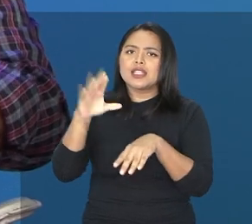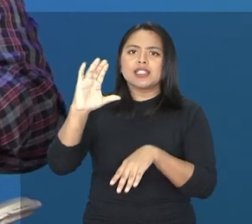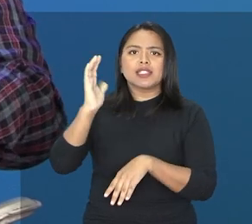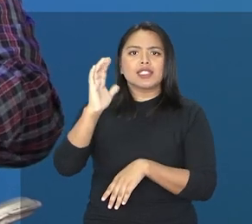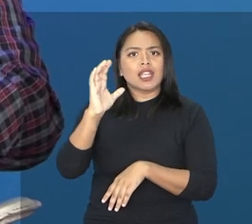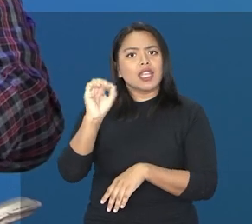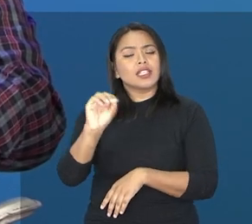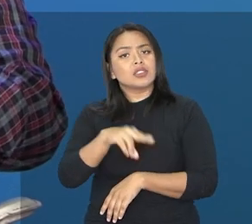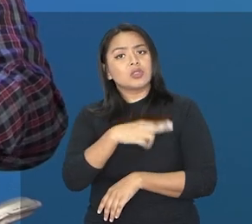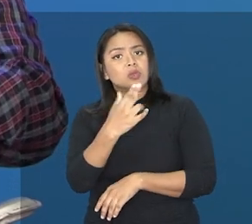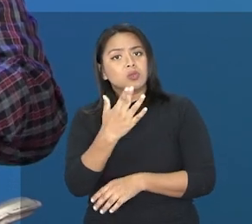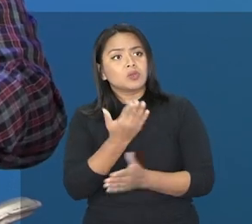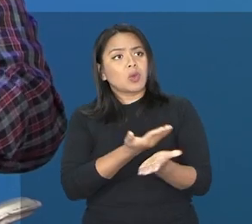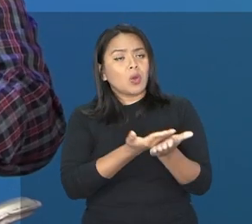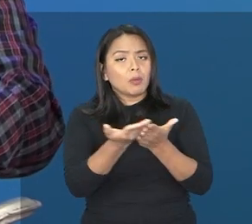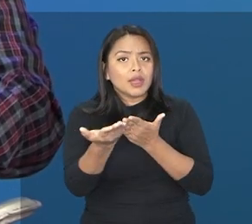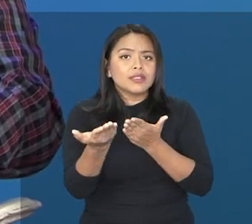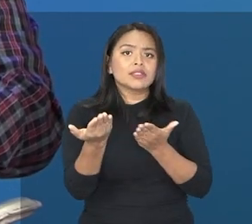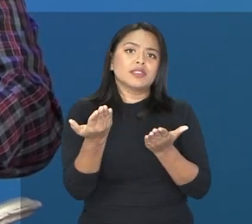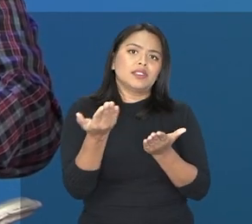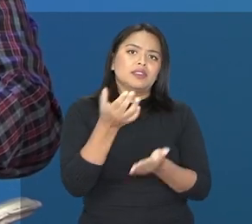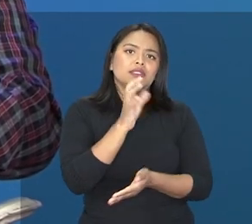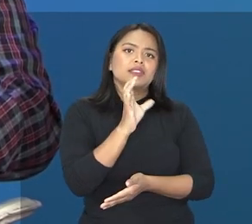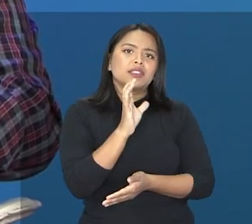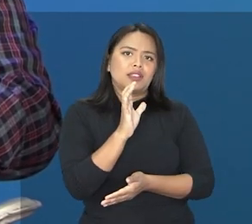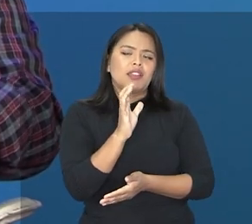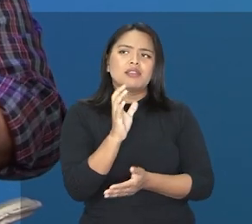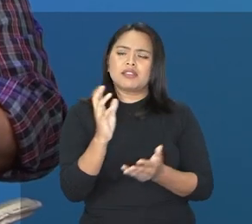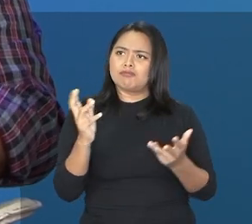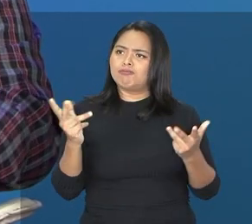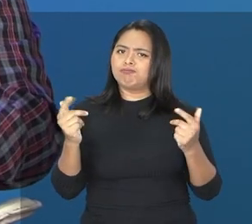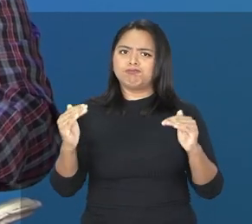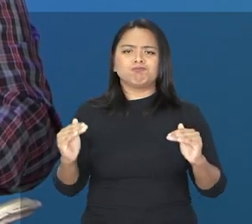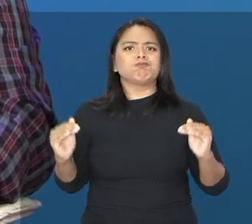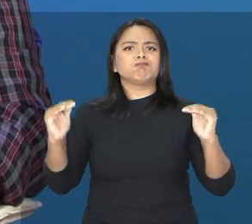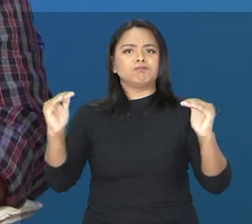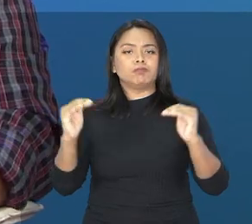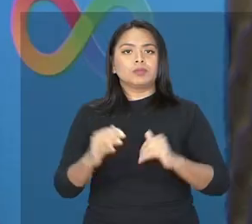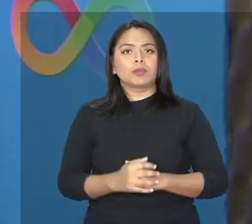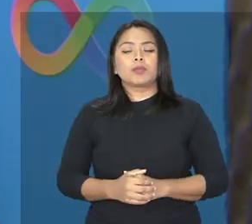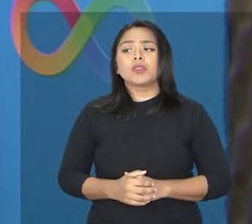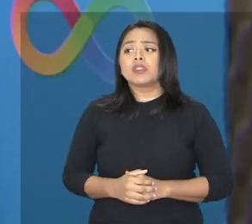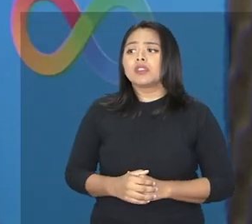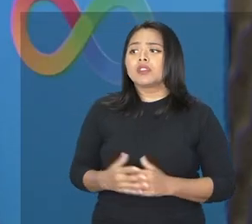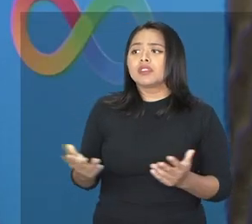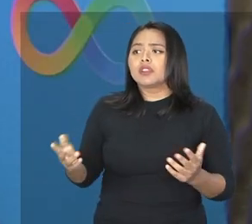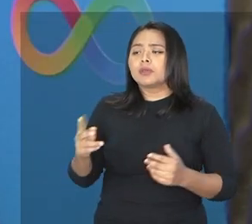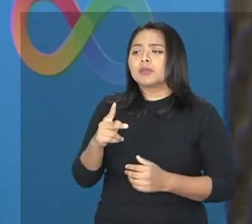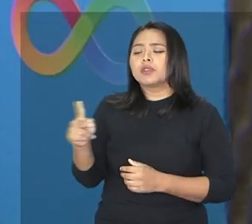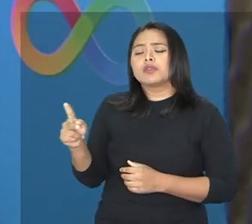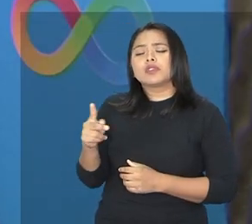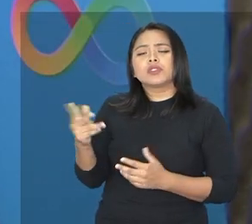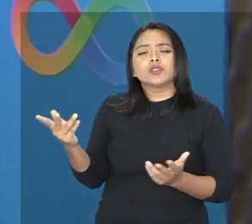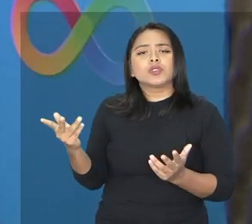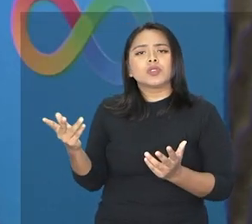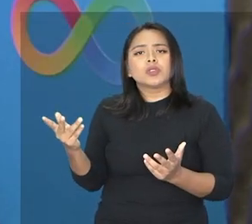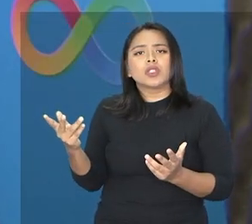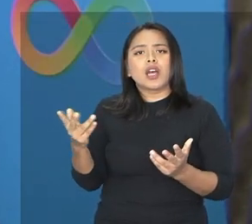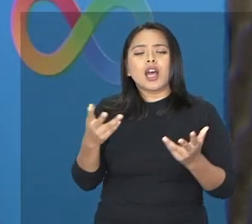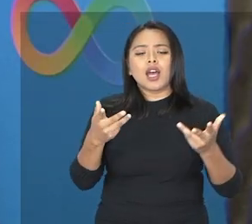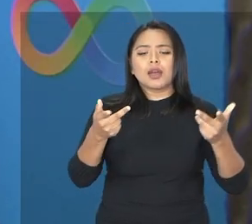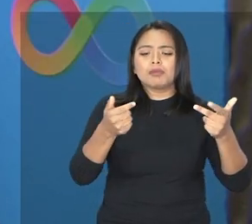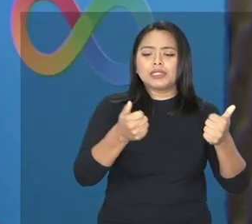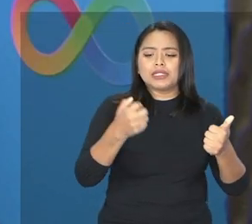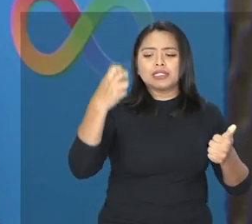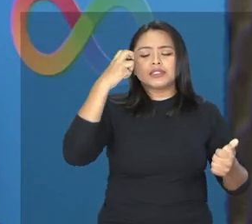ou pelo menos iniciar uma produção científica de forma extraordinária. E professor, as